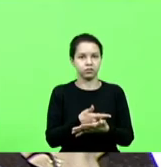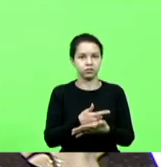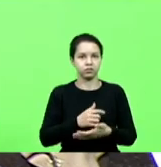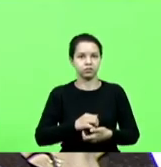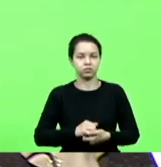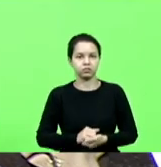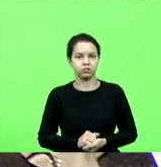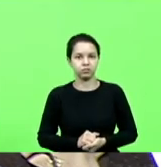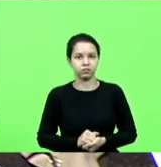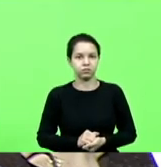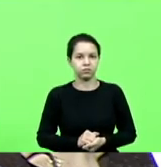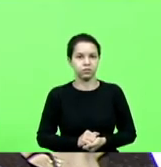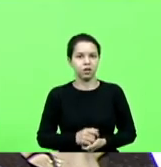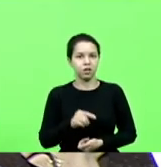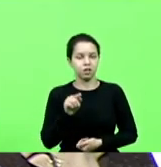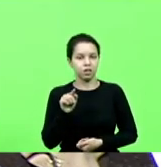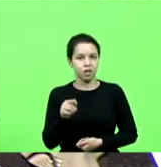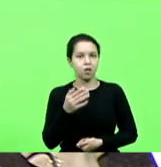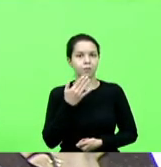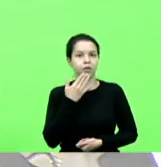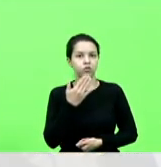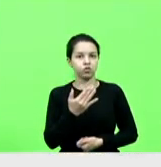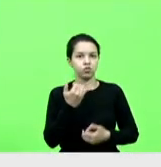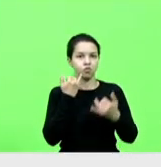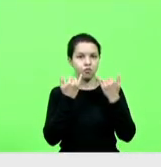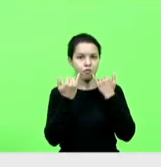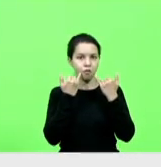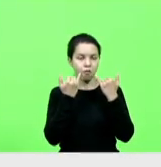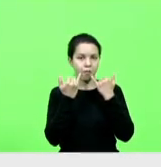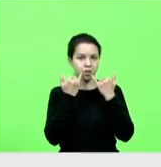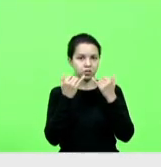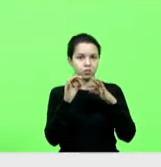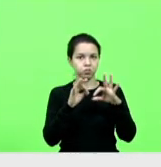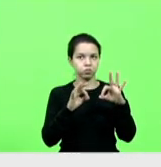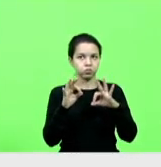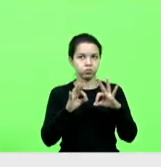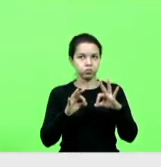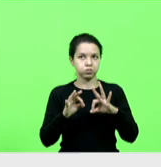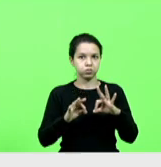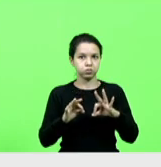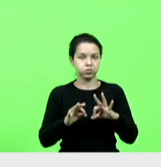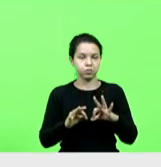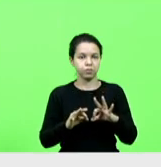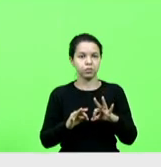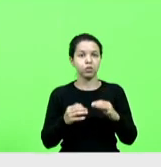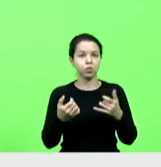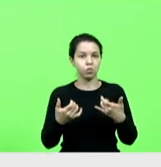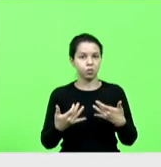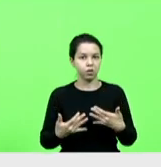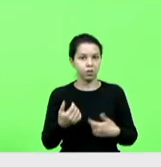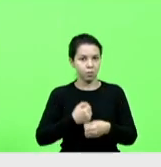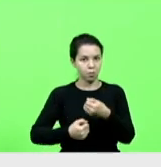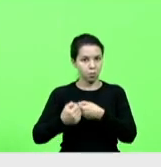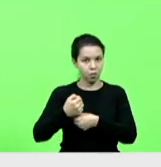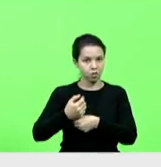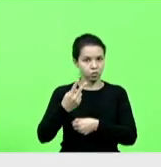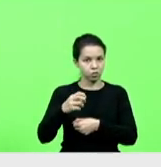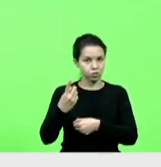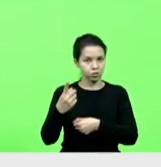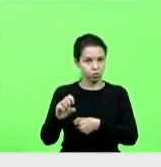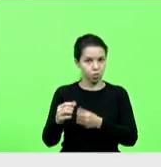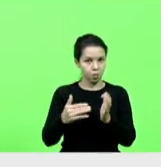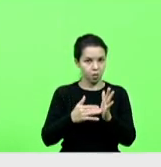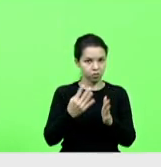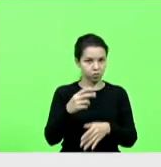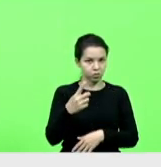E lá, no nosso pedido de informação, foi nos dado, nos trazido que, em 2018 a 2019, foram